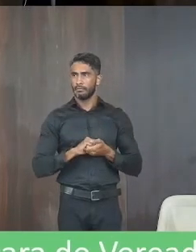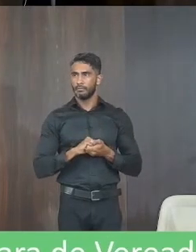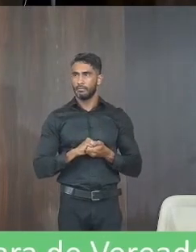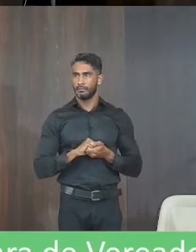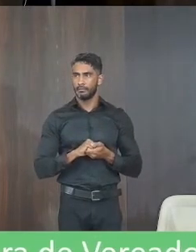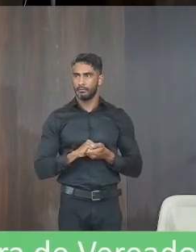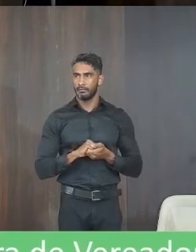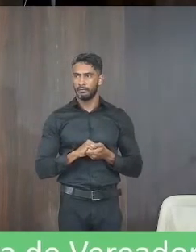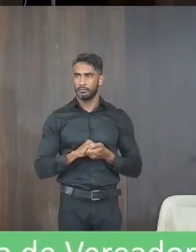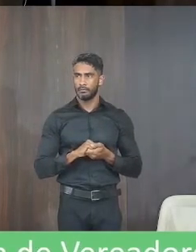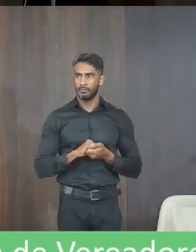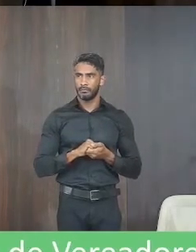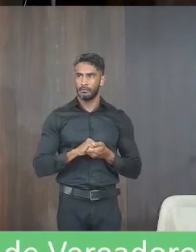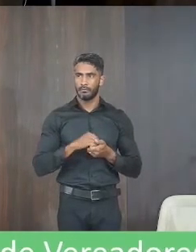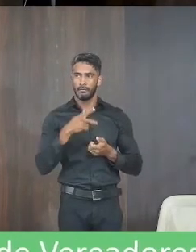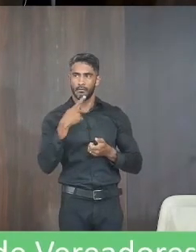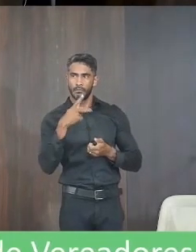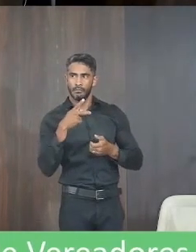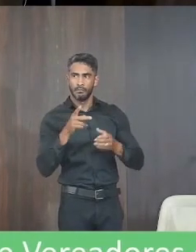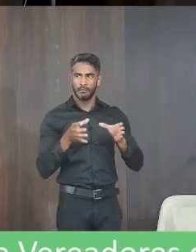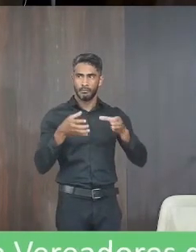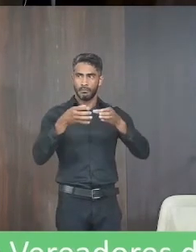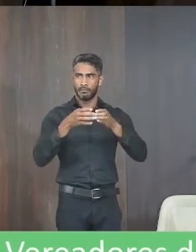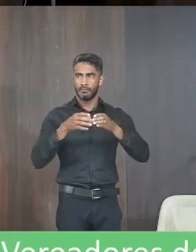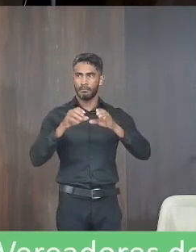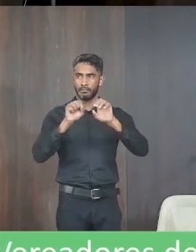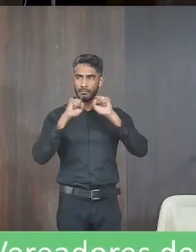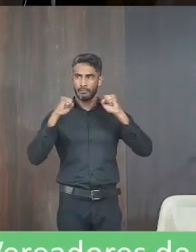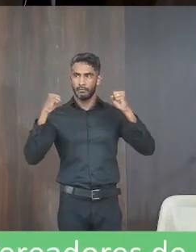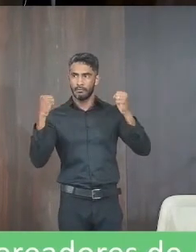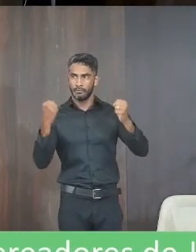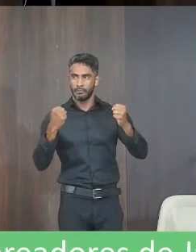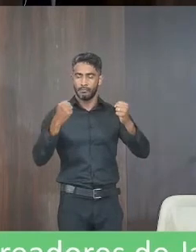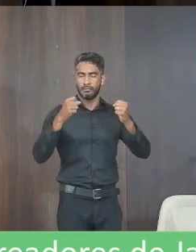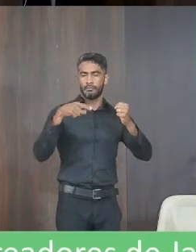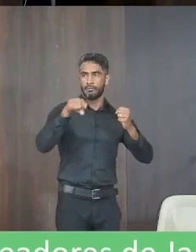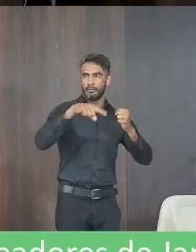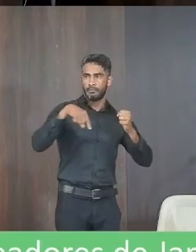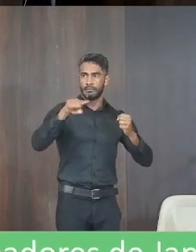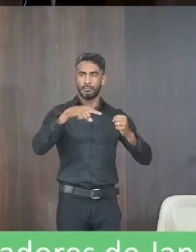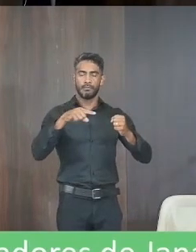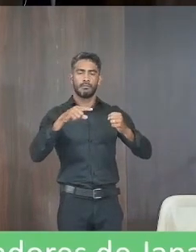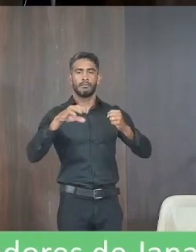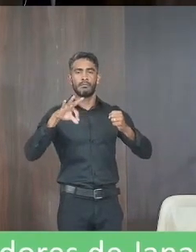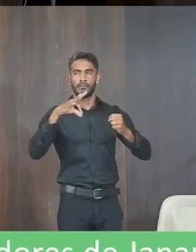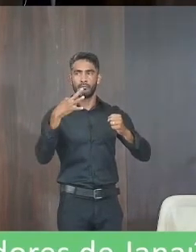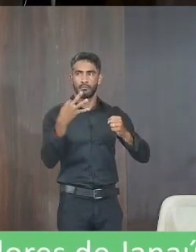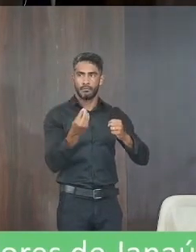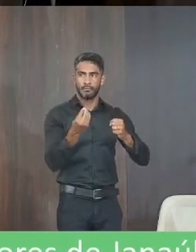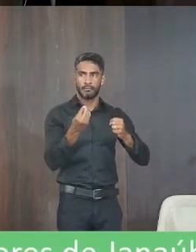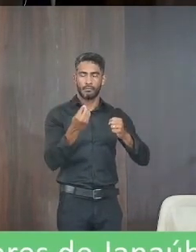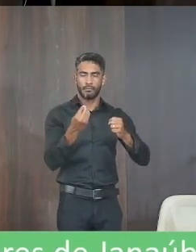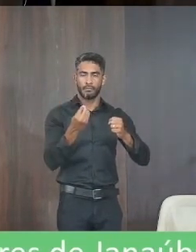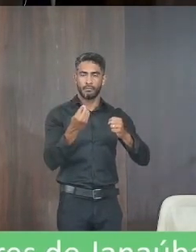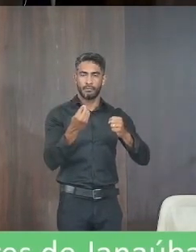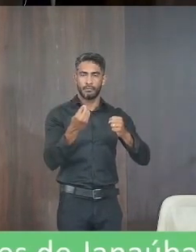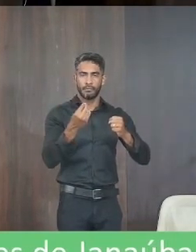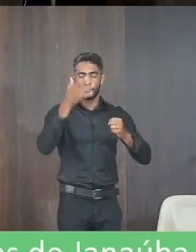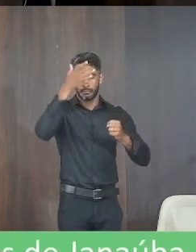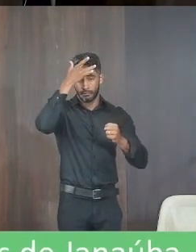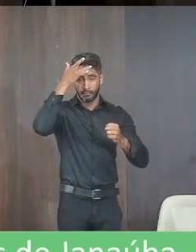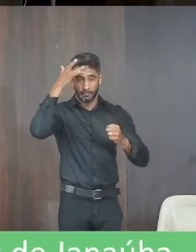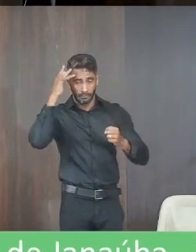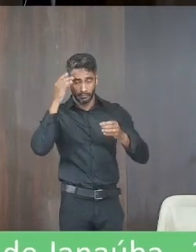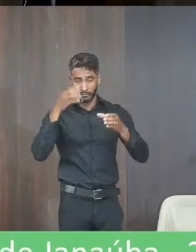aos antigos membros da diretoria da associação Alcotrage associação única de votos de povos